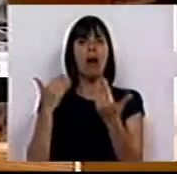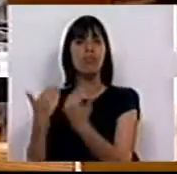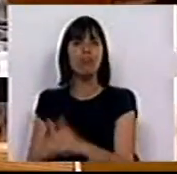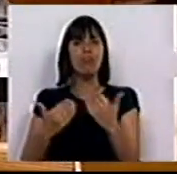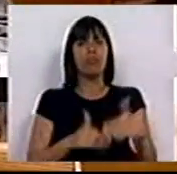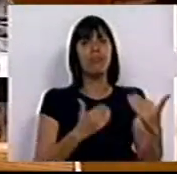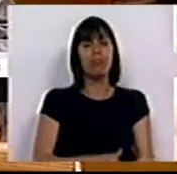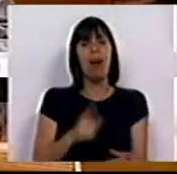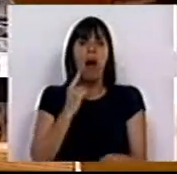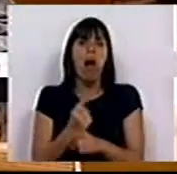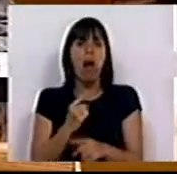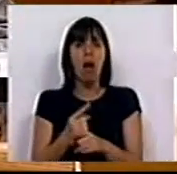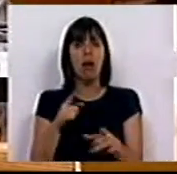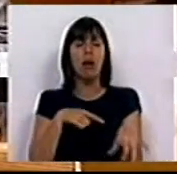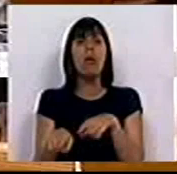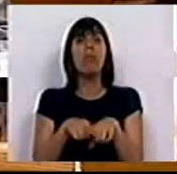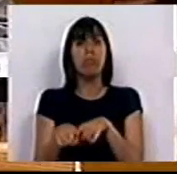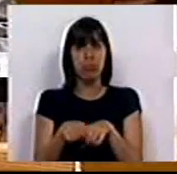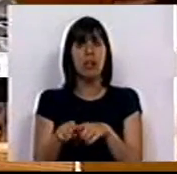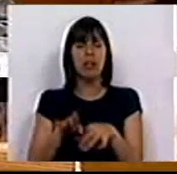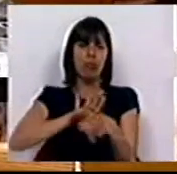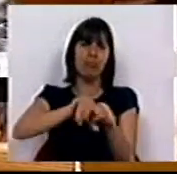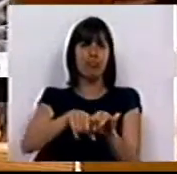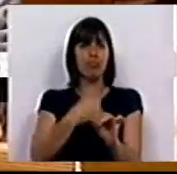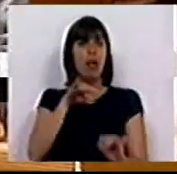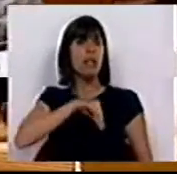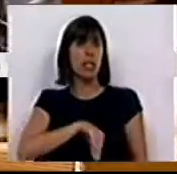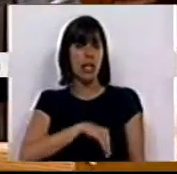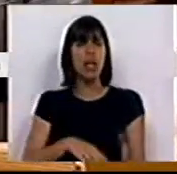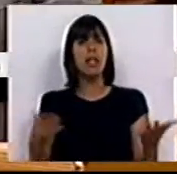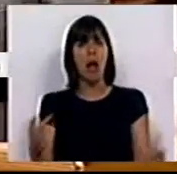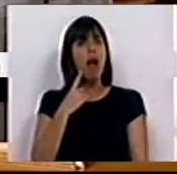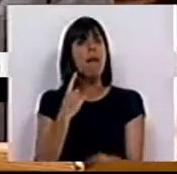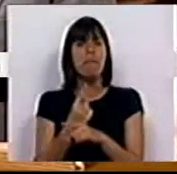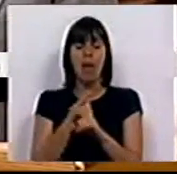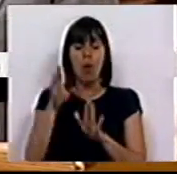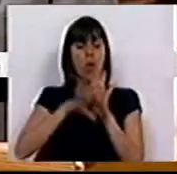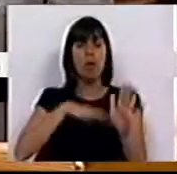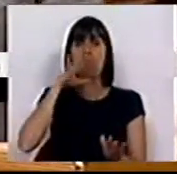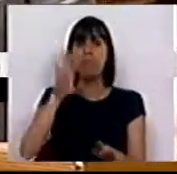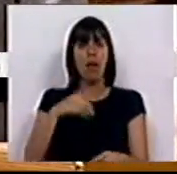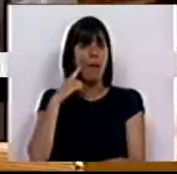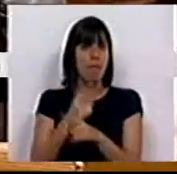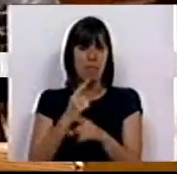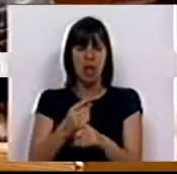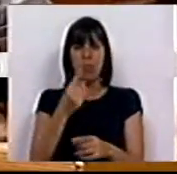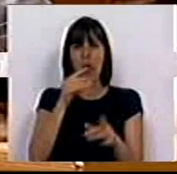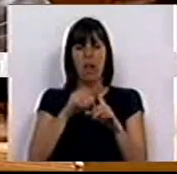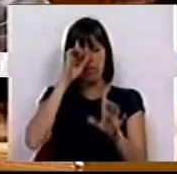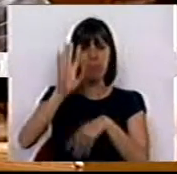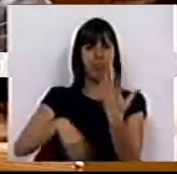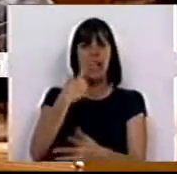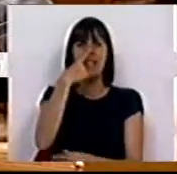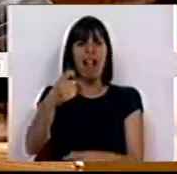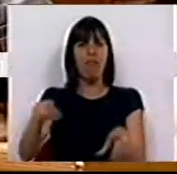restrições, para manter a mesma política de degradação salarial, e a mesma precariedade, e a mesma selvajaria sobre